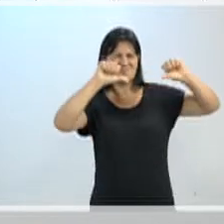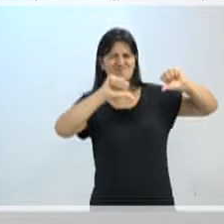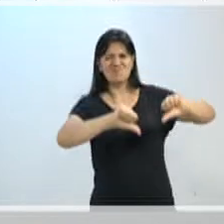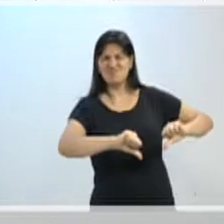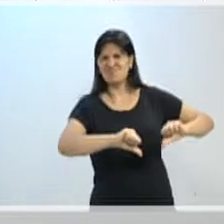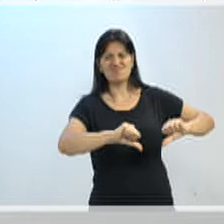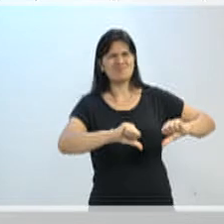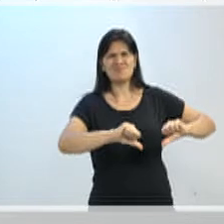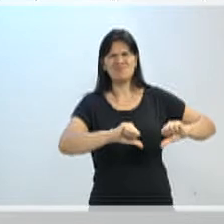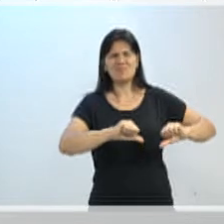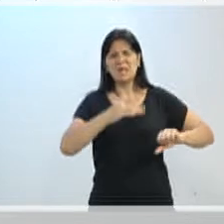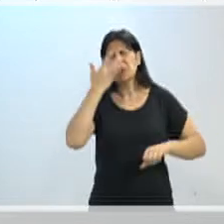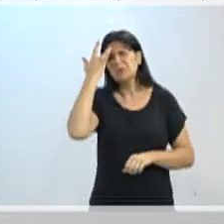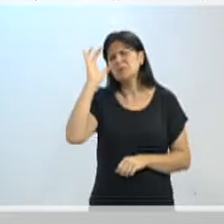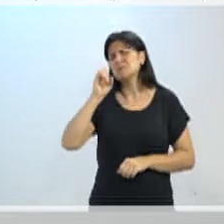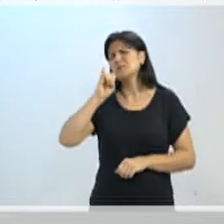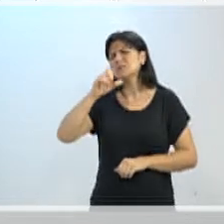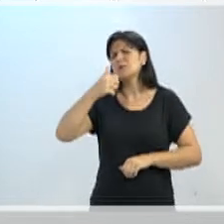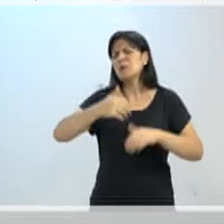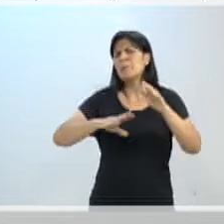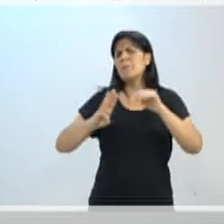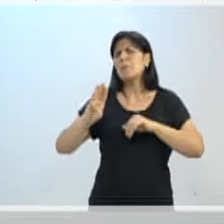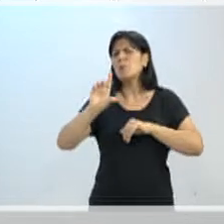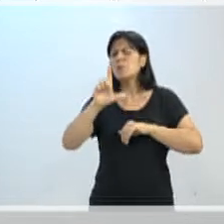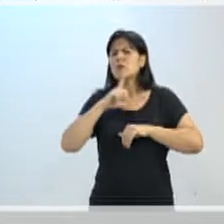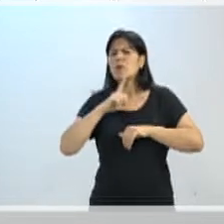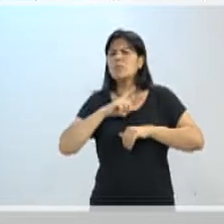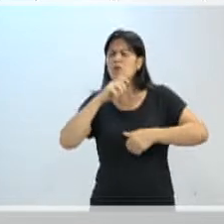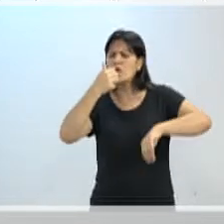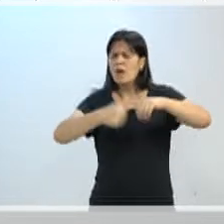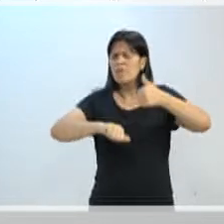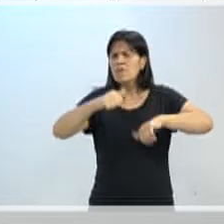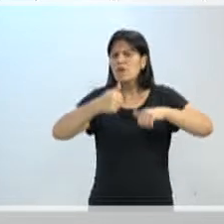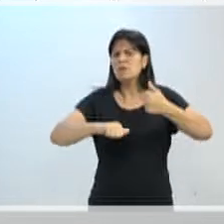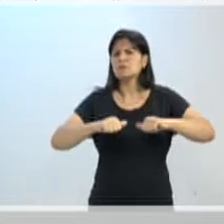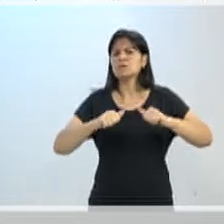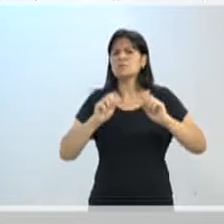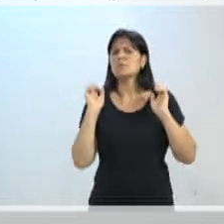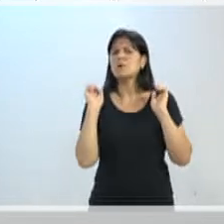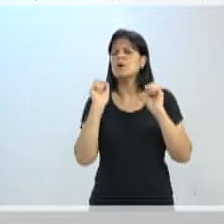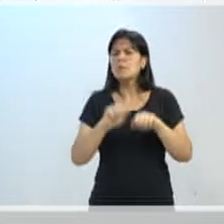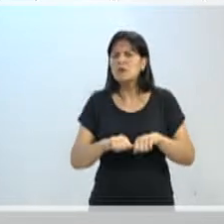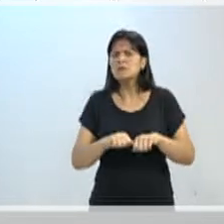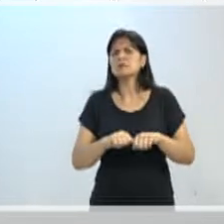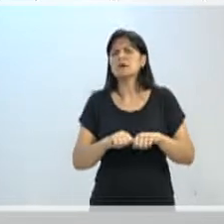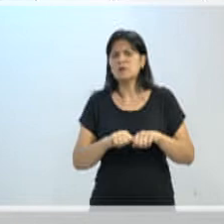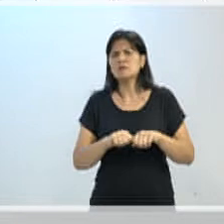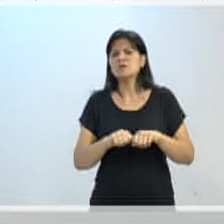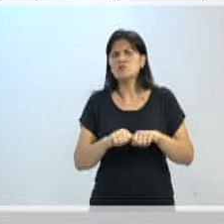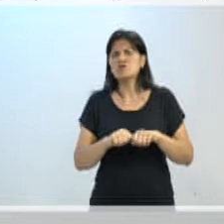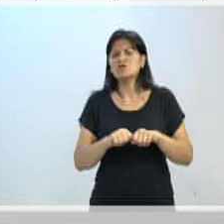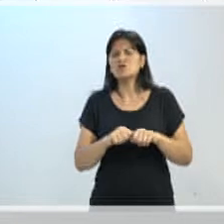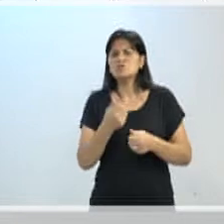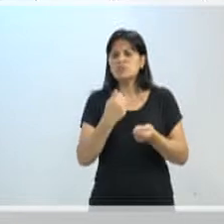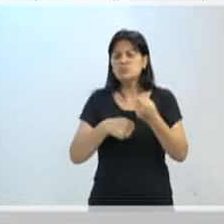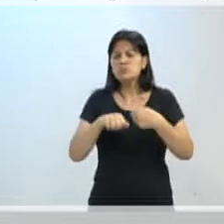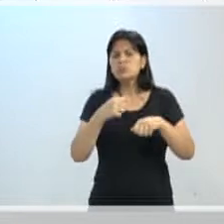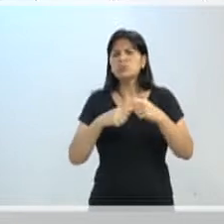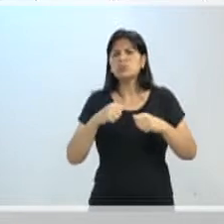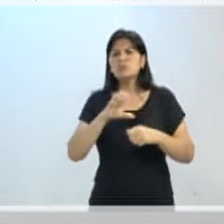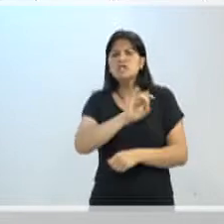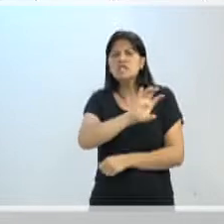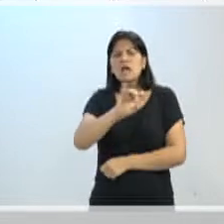Blumenau algum levantamento que tenha uma avaliação da capacidade econômica e financeira de quem usa o